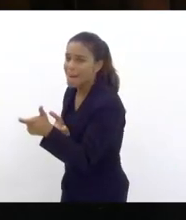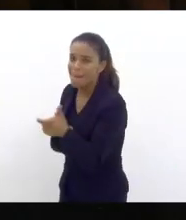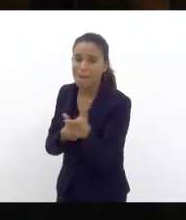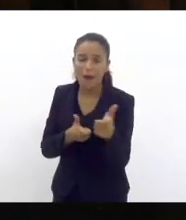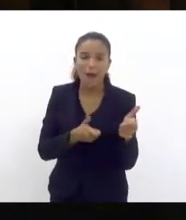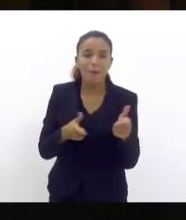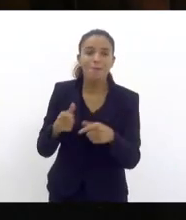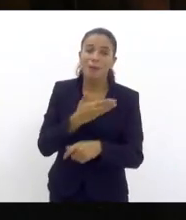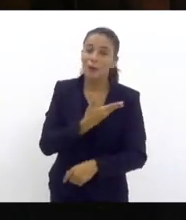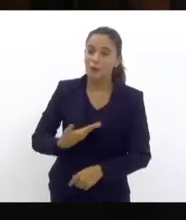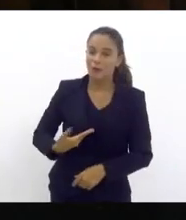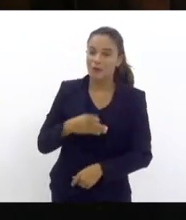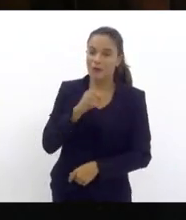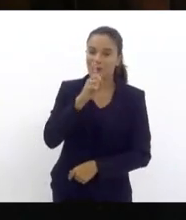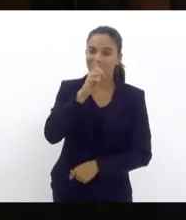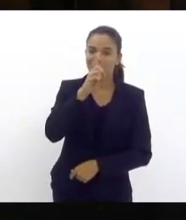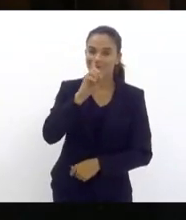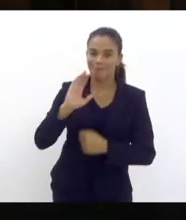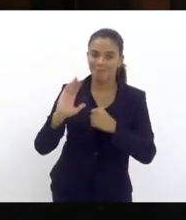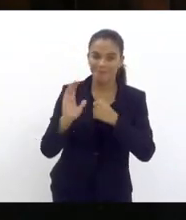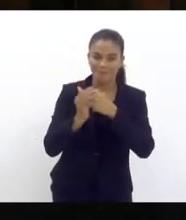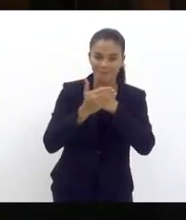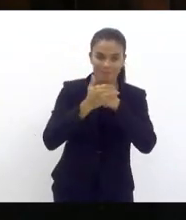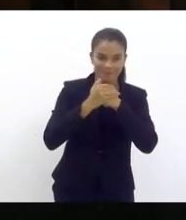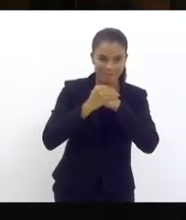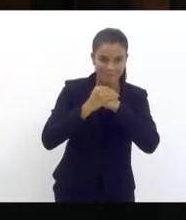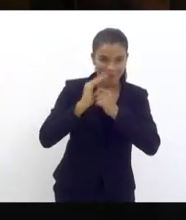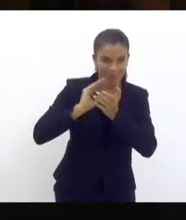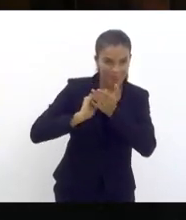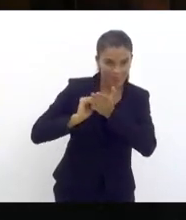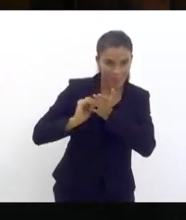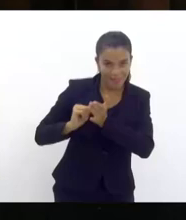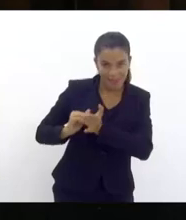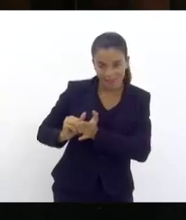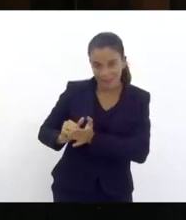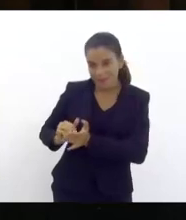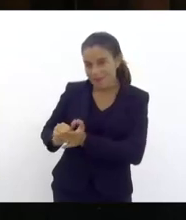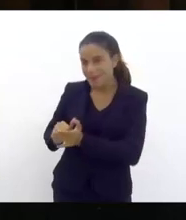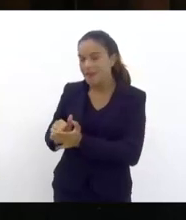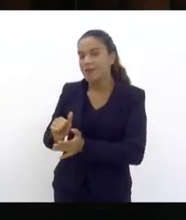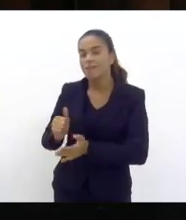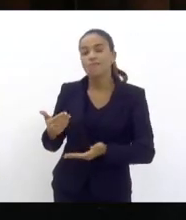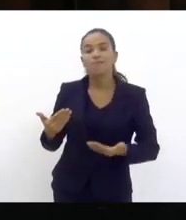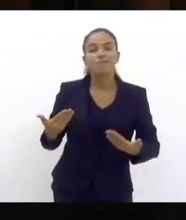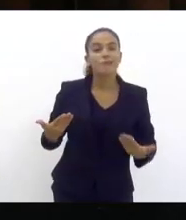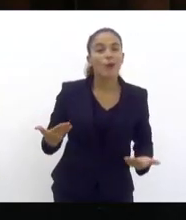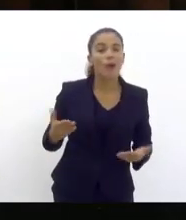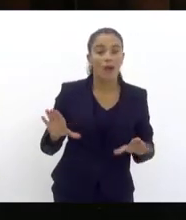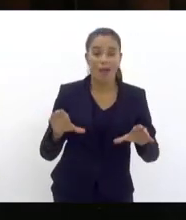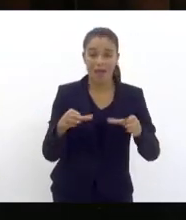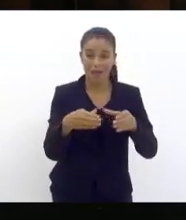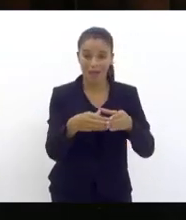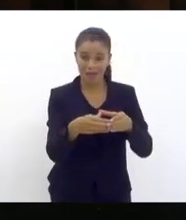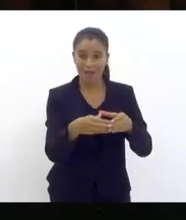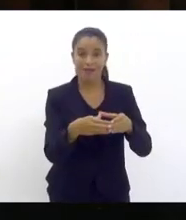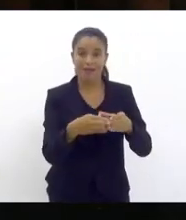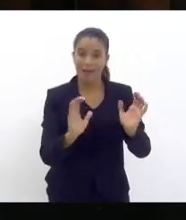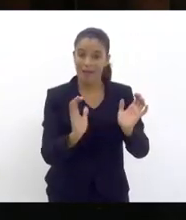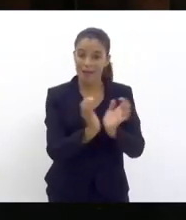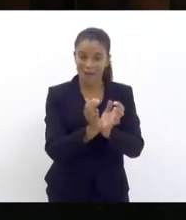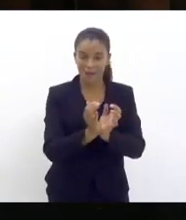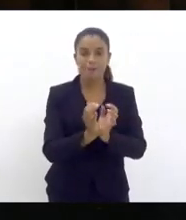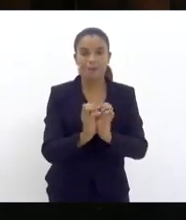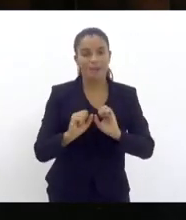silenciou, se omitiu, ignorou, tanto que a equipe da defensoria